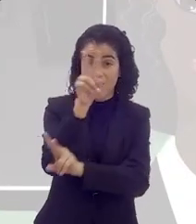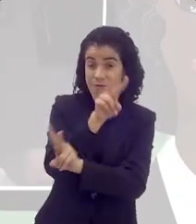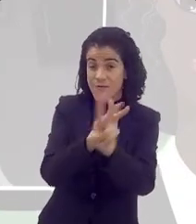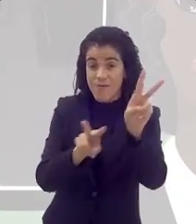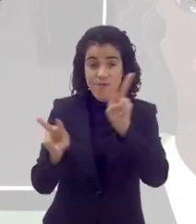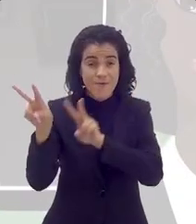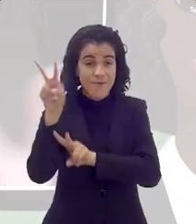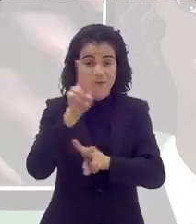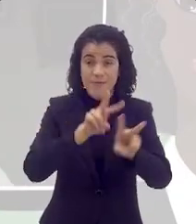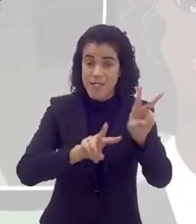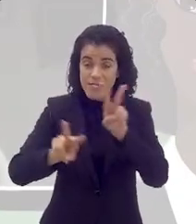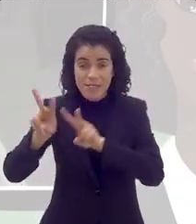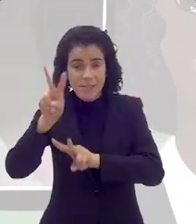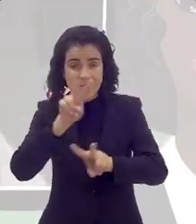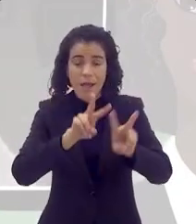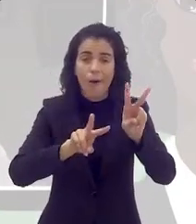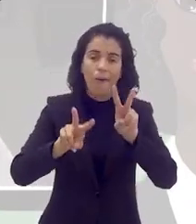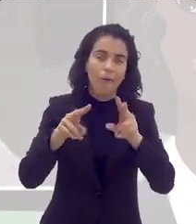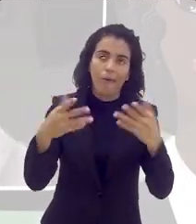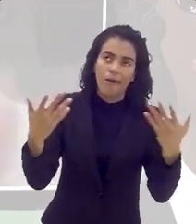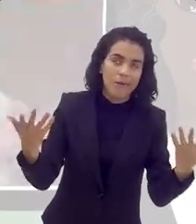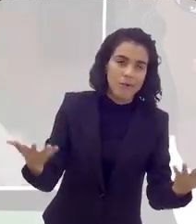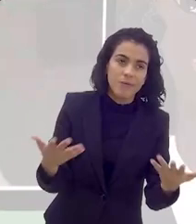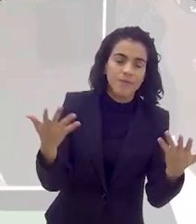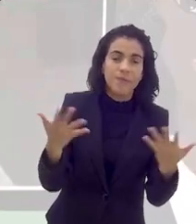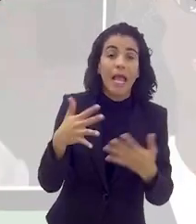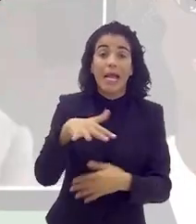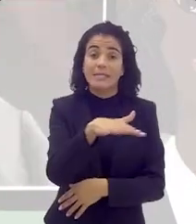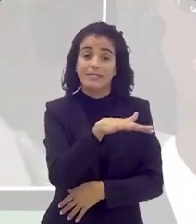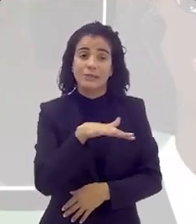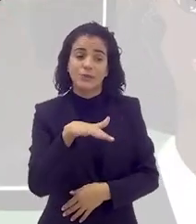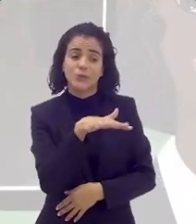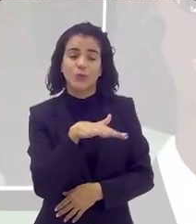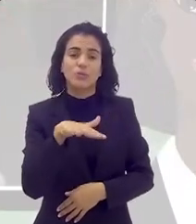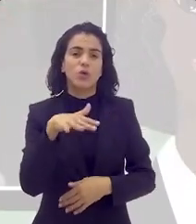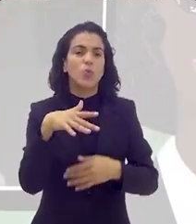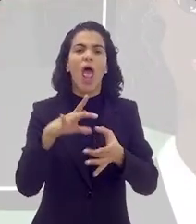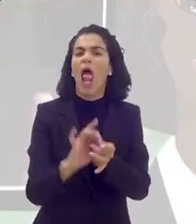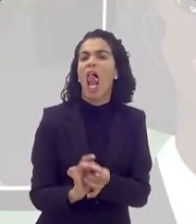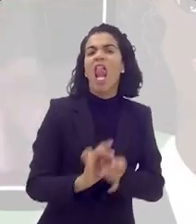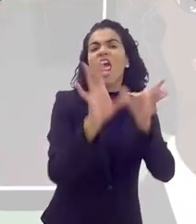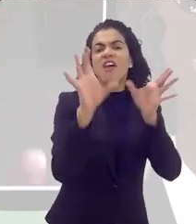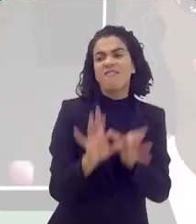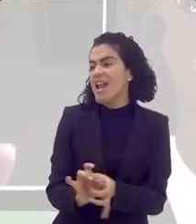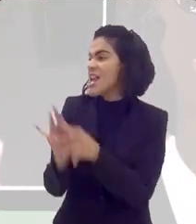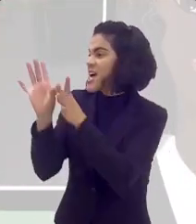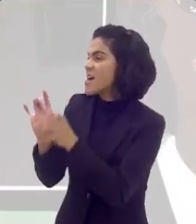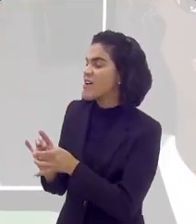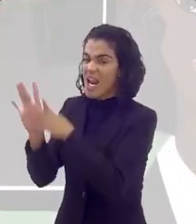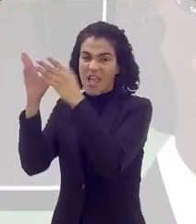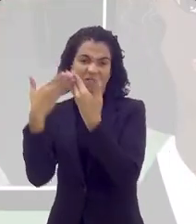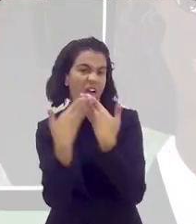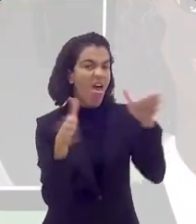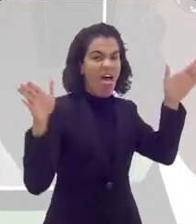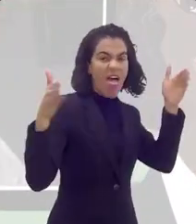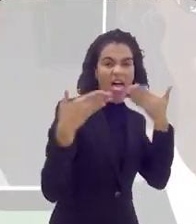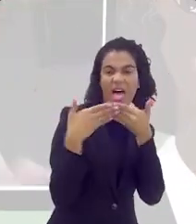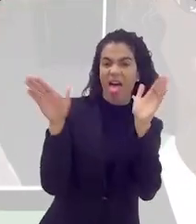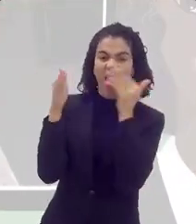visão de que, enfim, a situação não é liberada para todo mundo. Então,